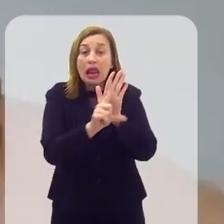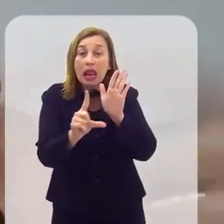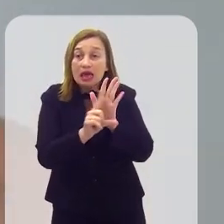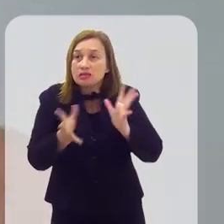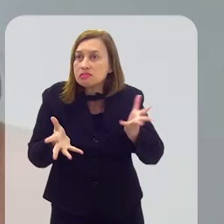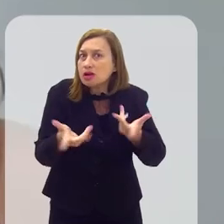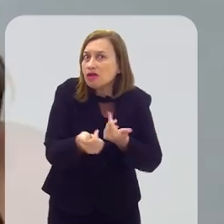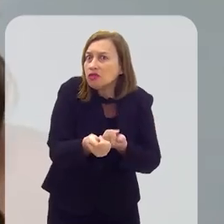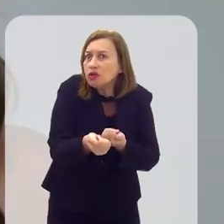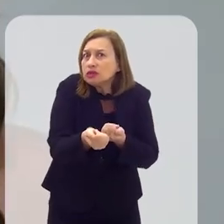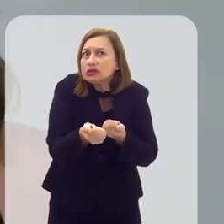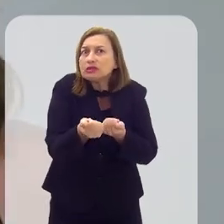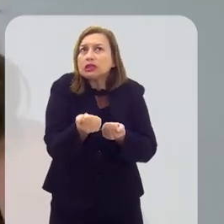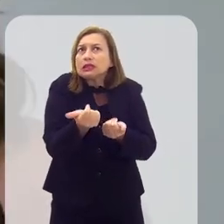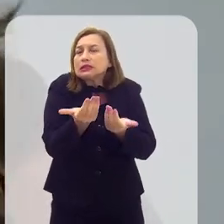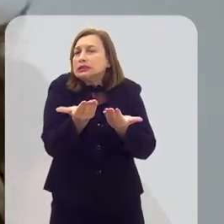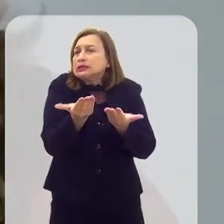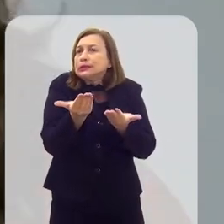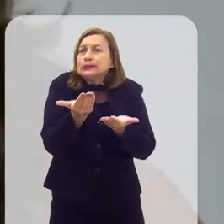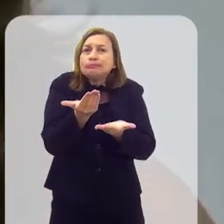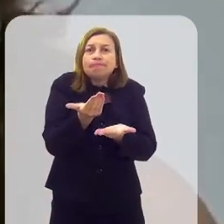legislações robustas.